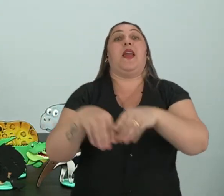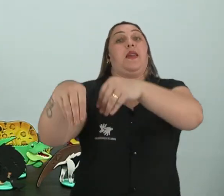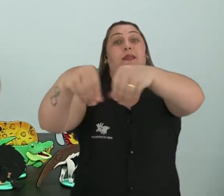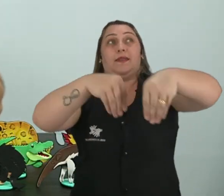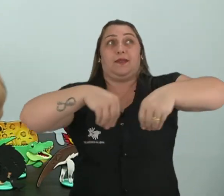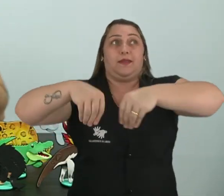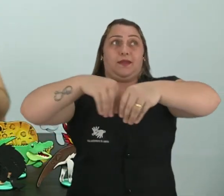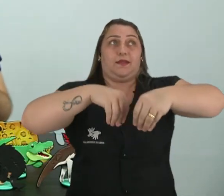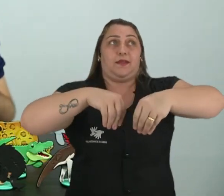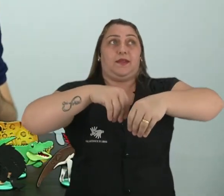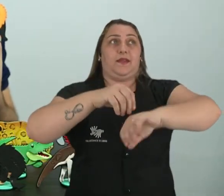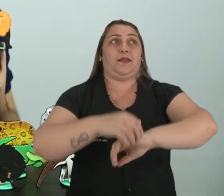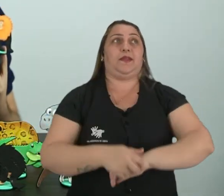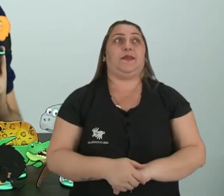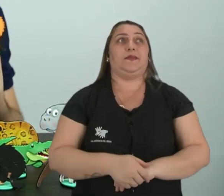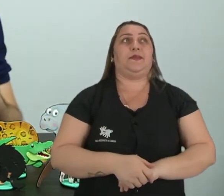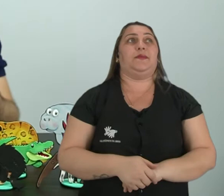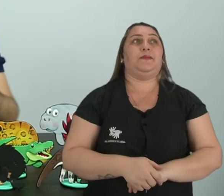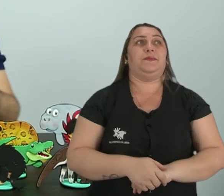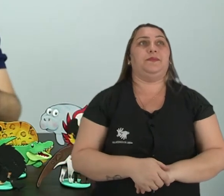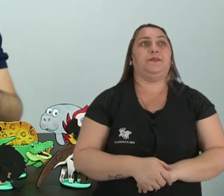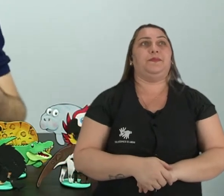terrestre, ok?